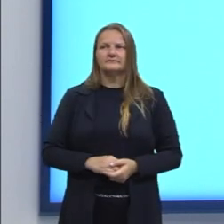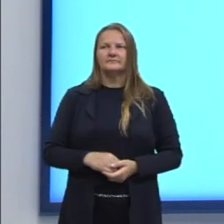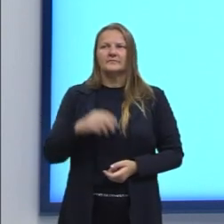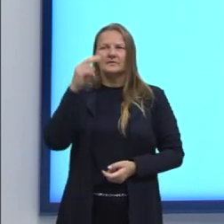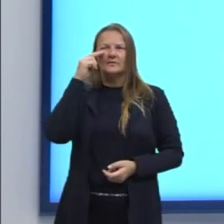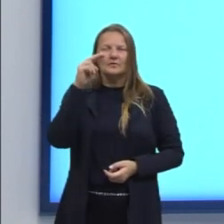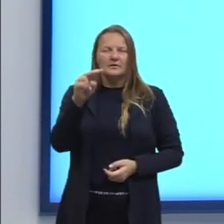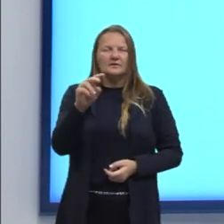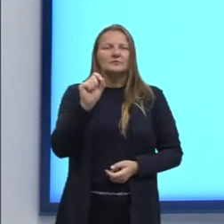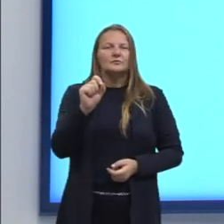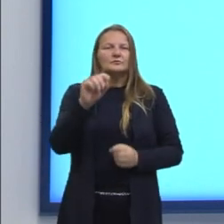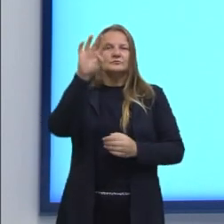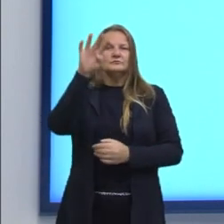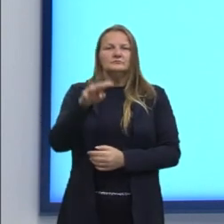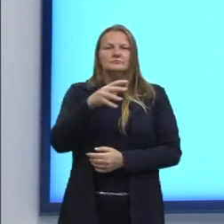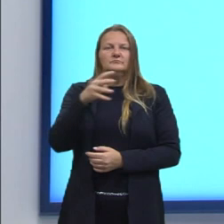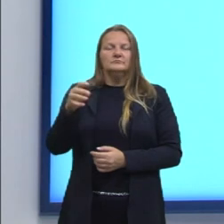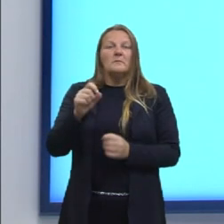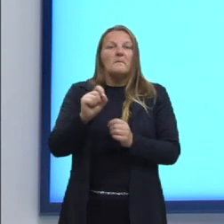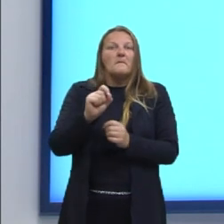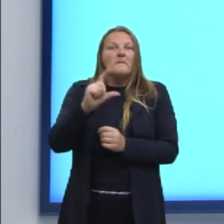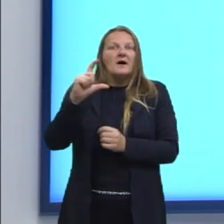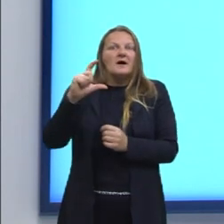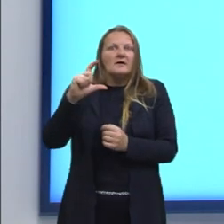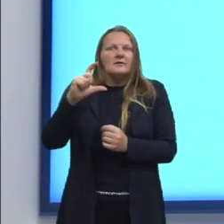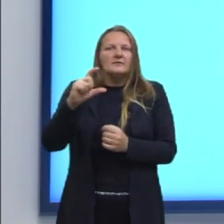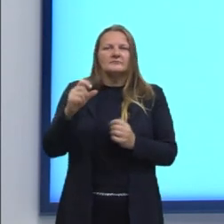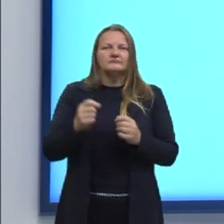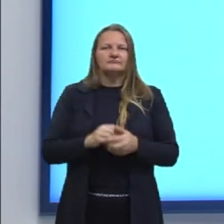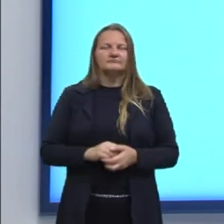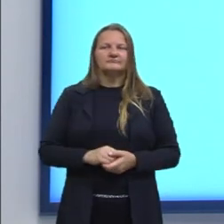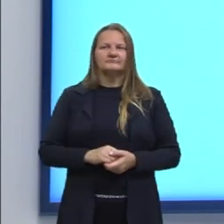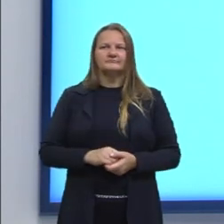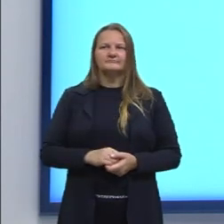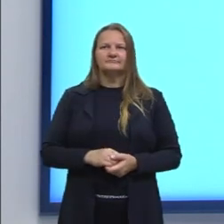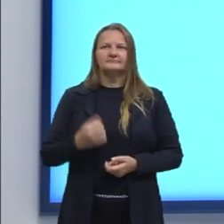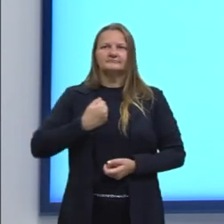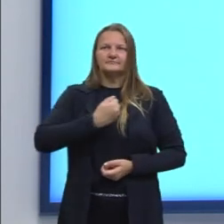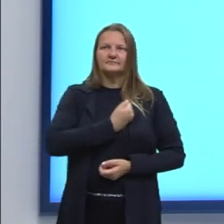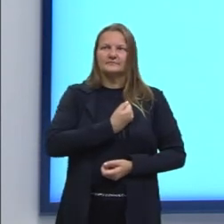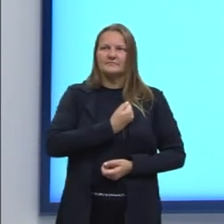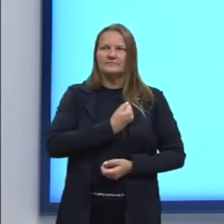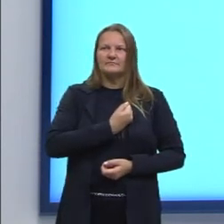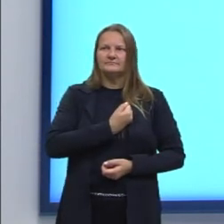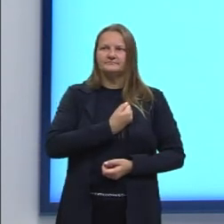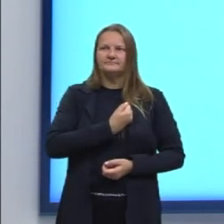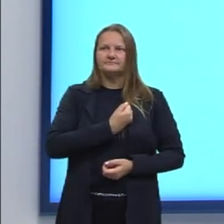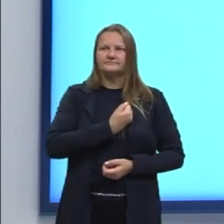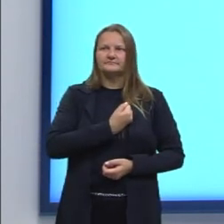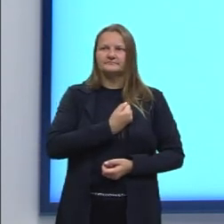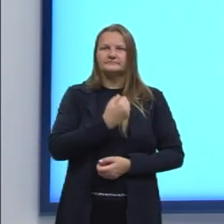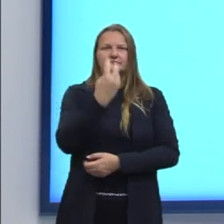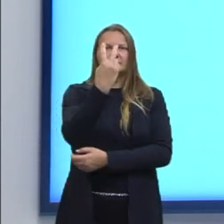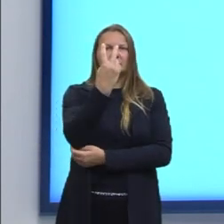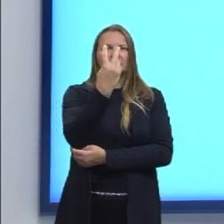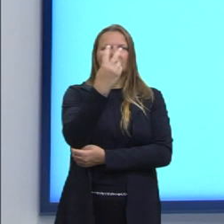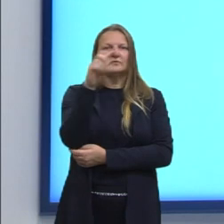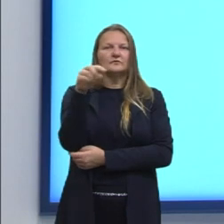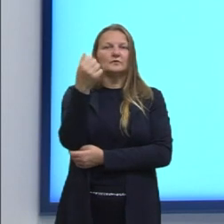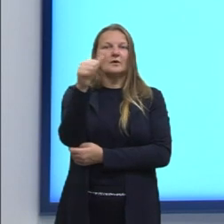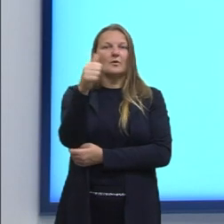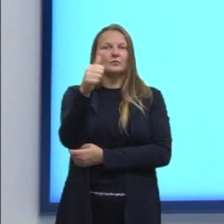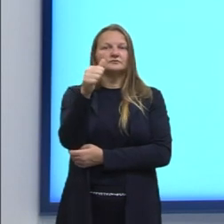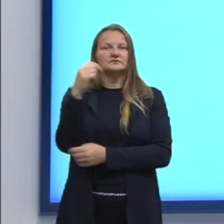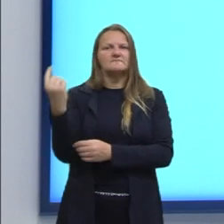tabela, o que nós teríamos? O maior valor que nós temos aqui é 2,11